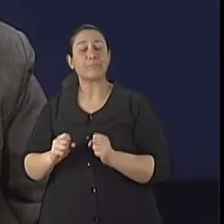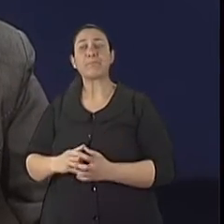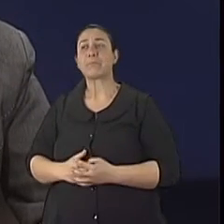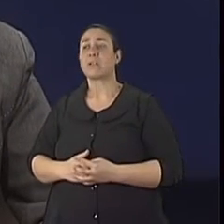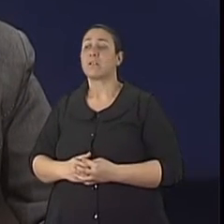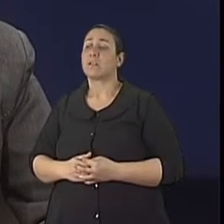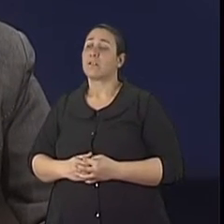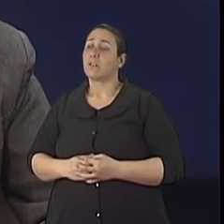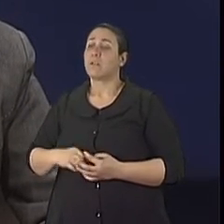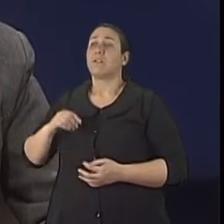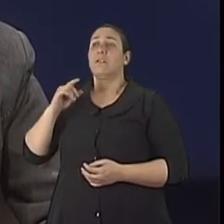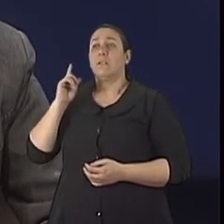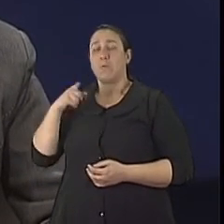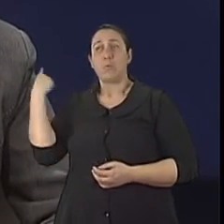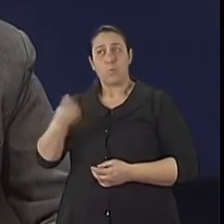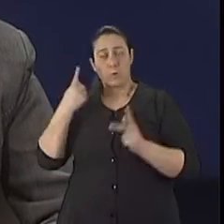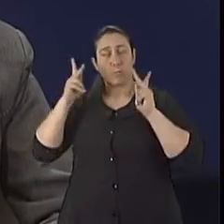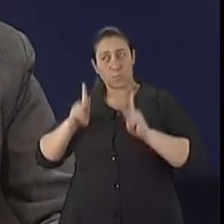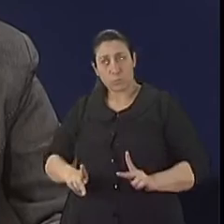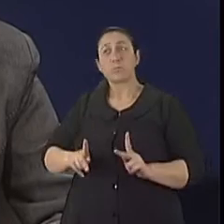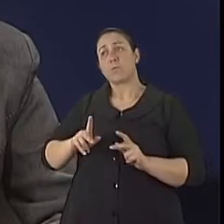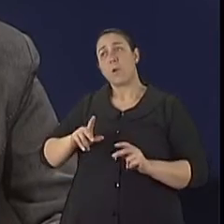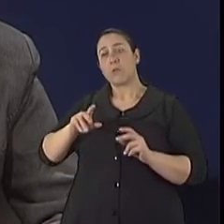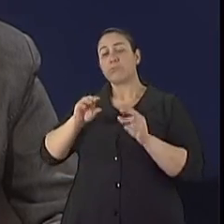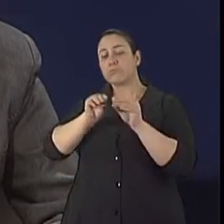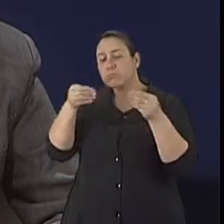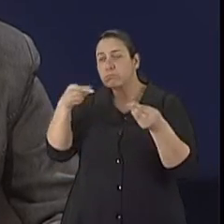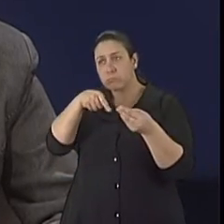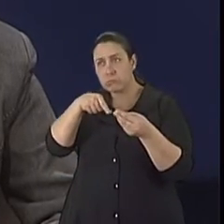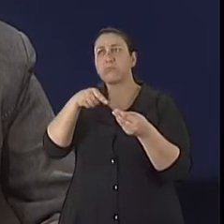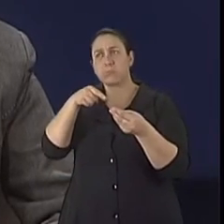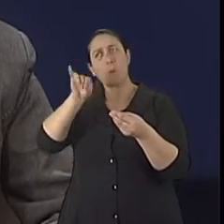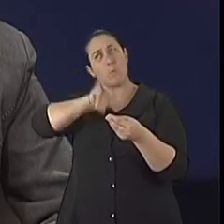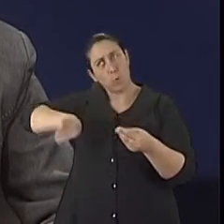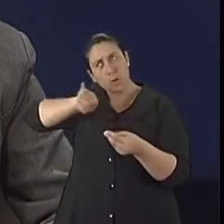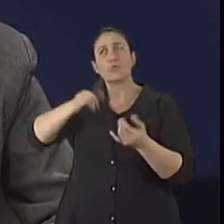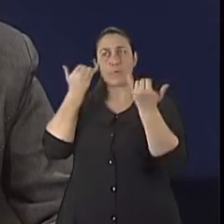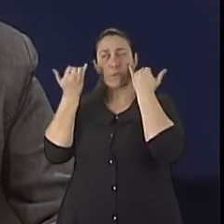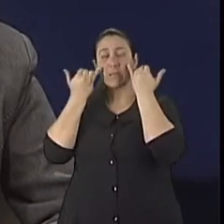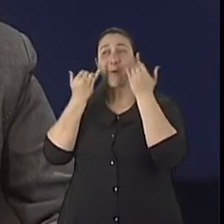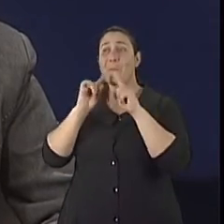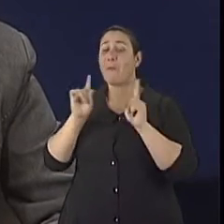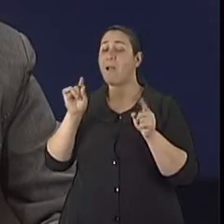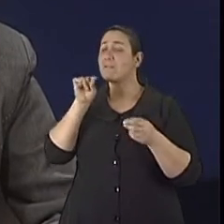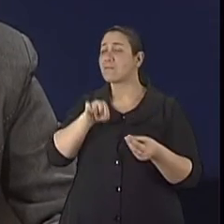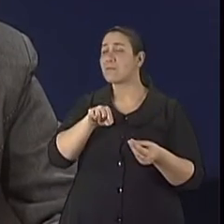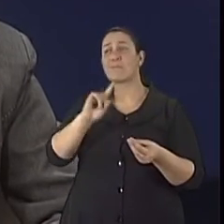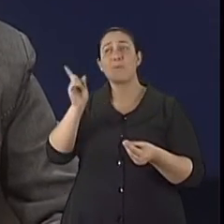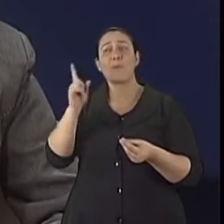importante de orientação pra população, mas ela deve ser bem utilizada, né? A bula, ela não vem sozinha, a bula, ela vem